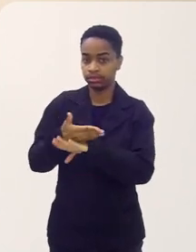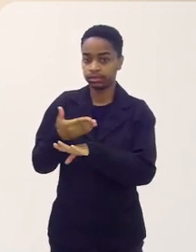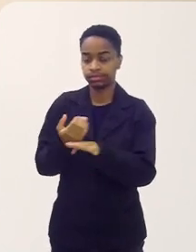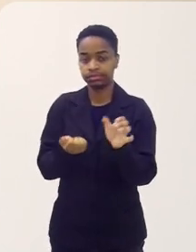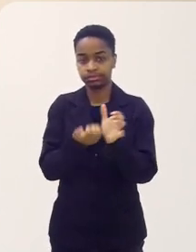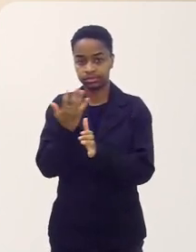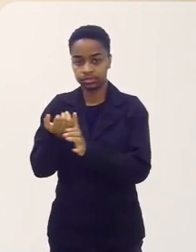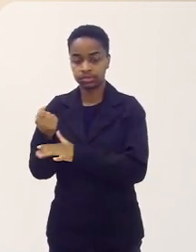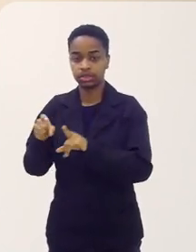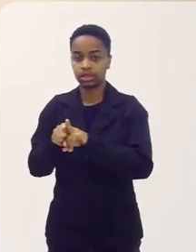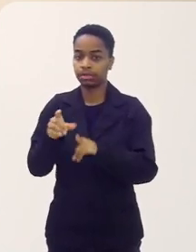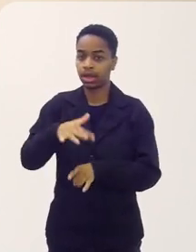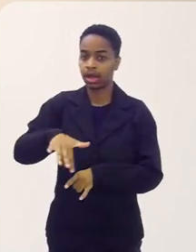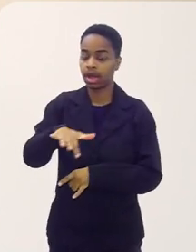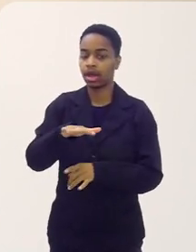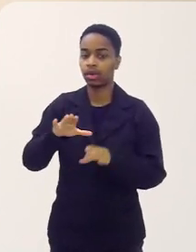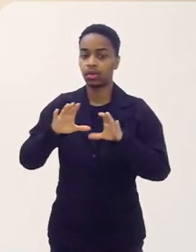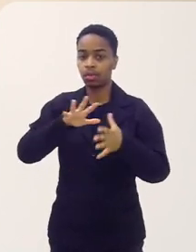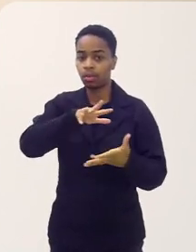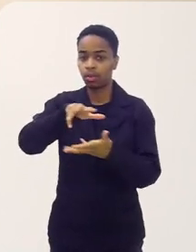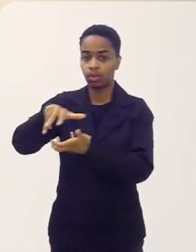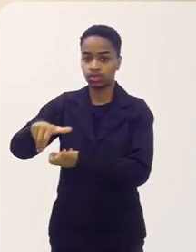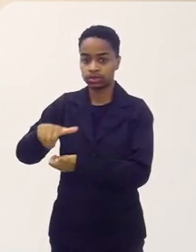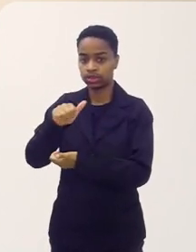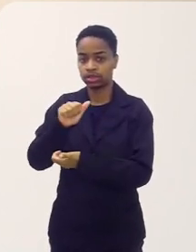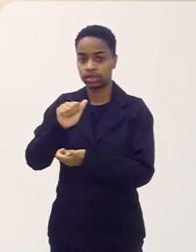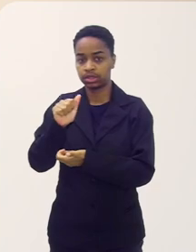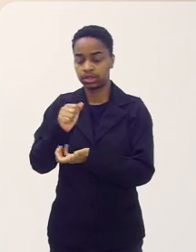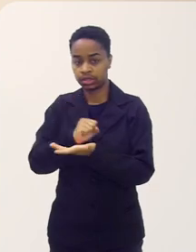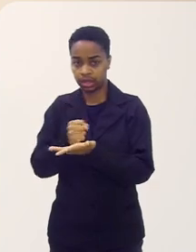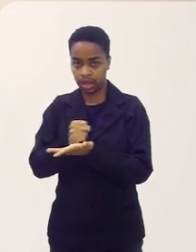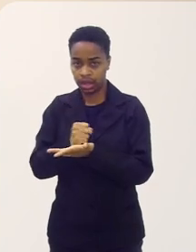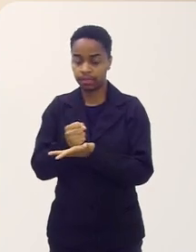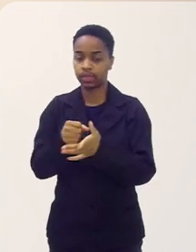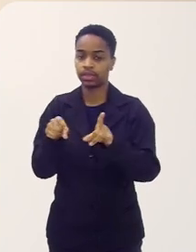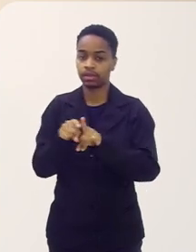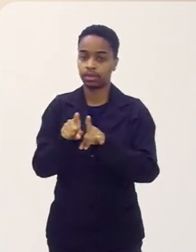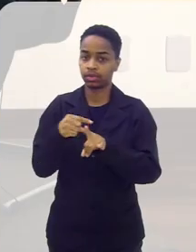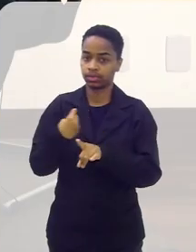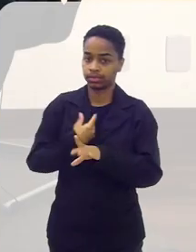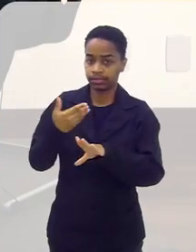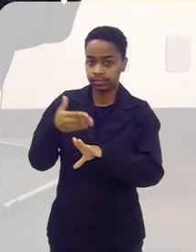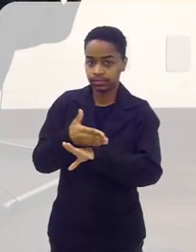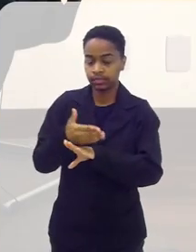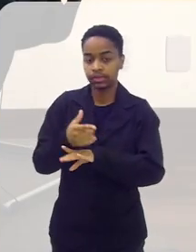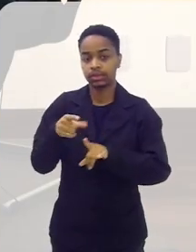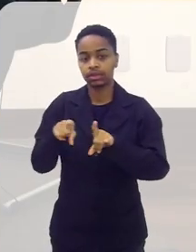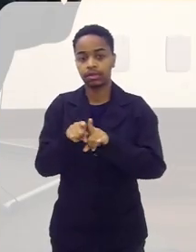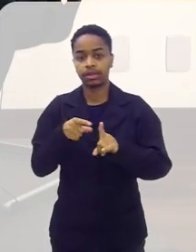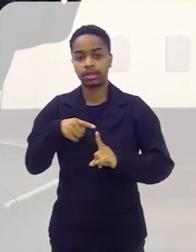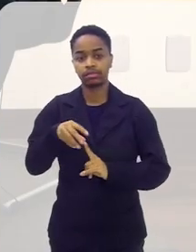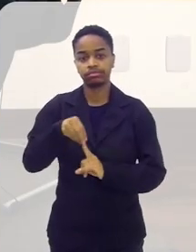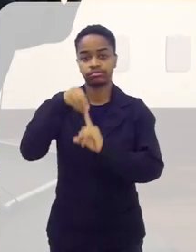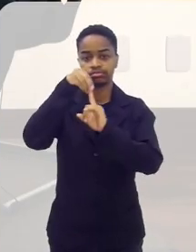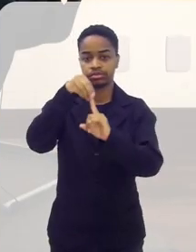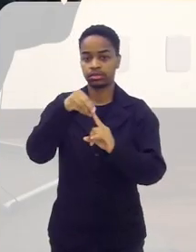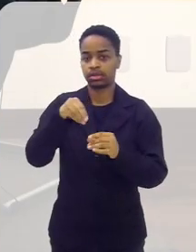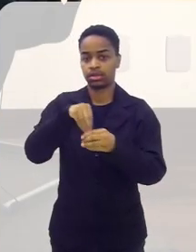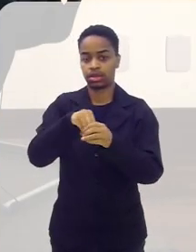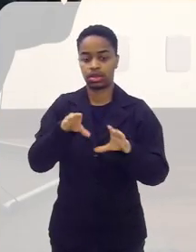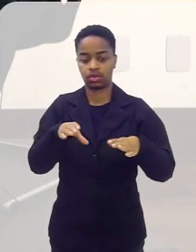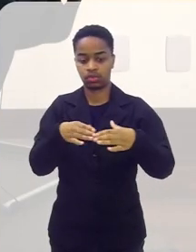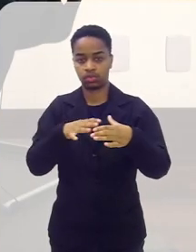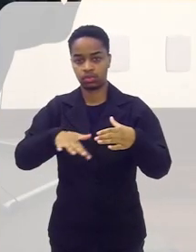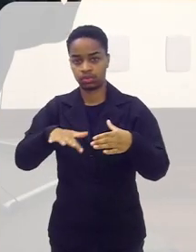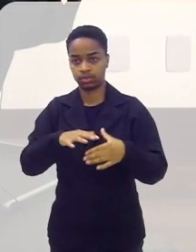parte de produção, na parte da Global Game Jam, que nós participamos também e tem destaque dentro das Game Jams,